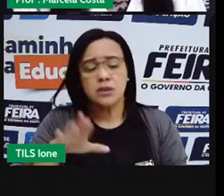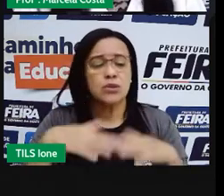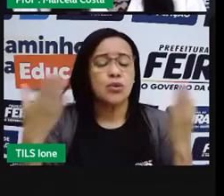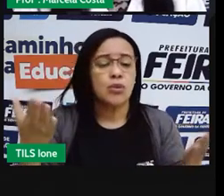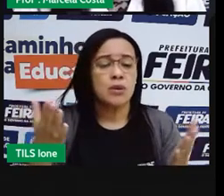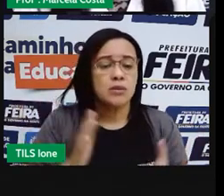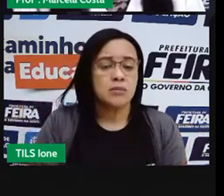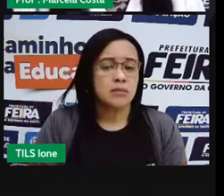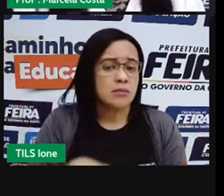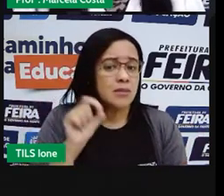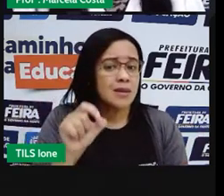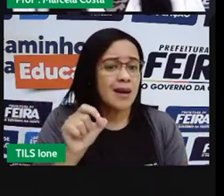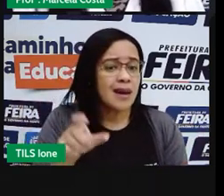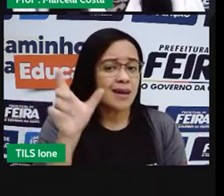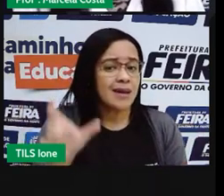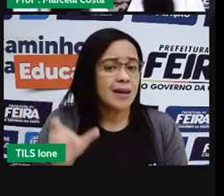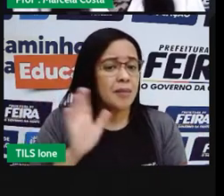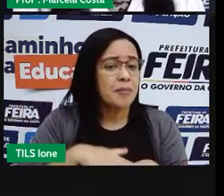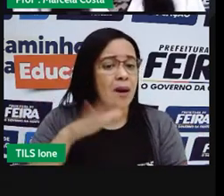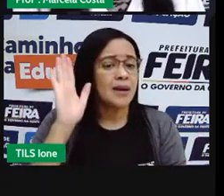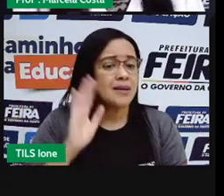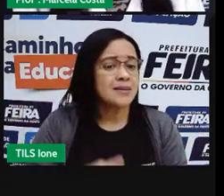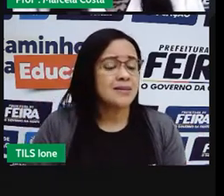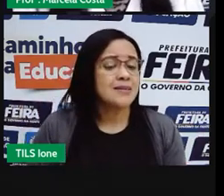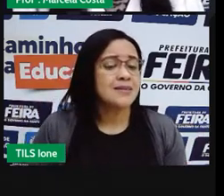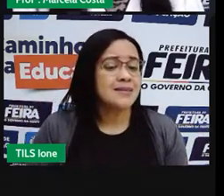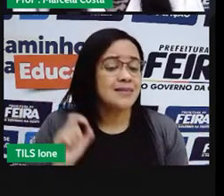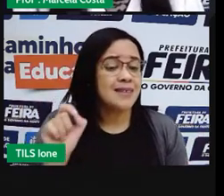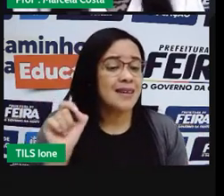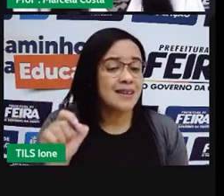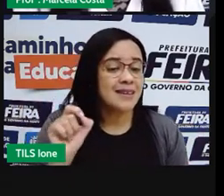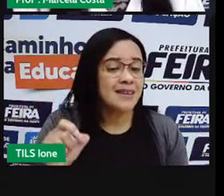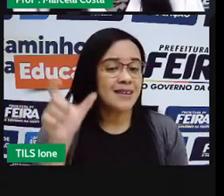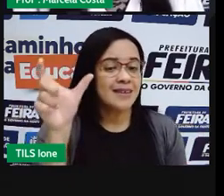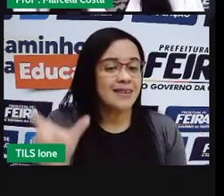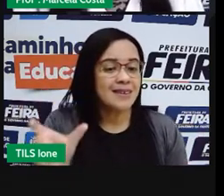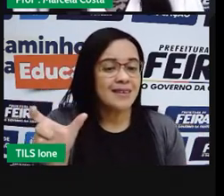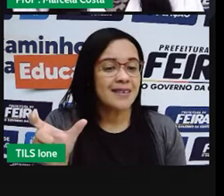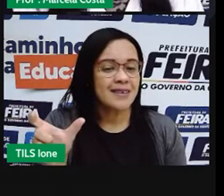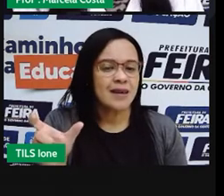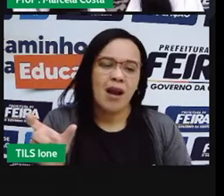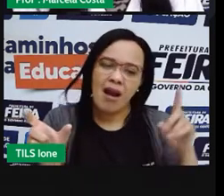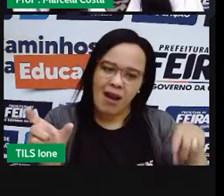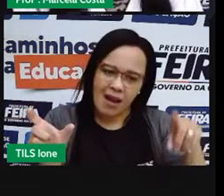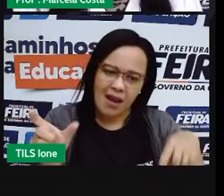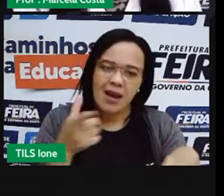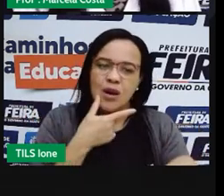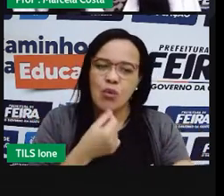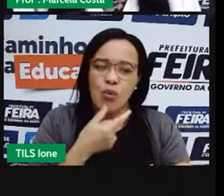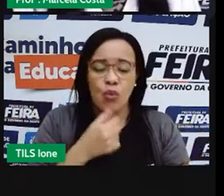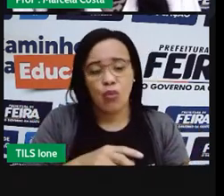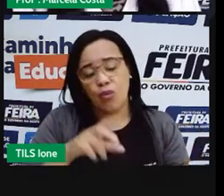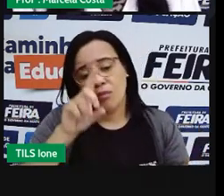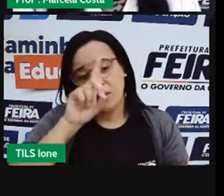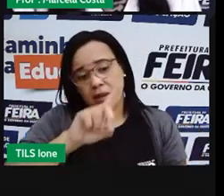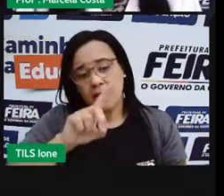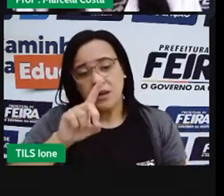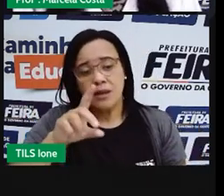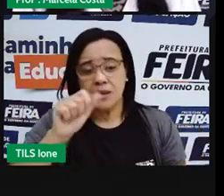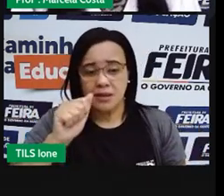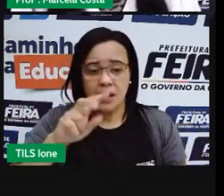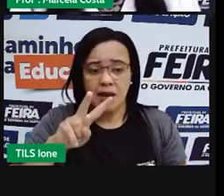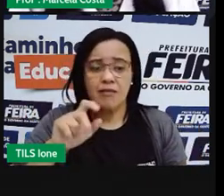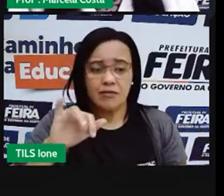quem gastou mais? Quem gastou que pagar mais? Foi o Davi que pagou 69